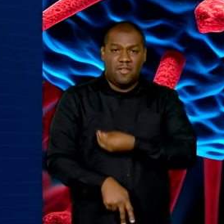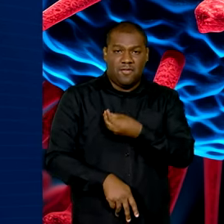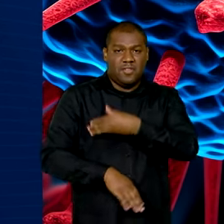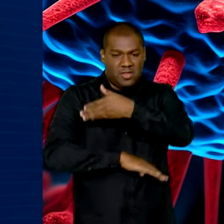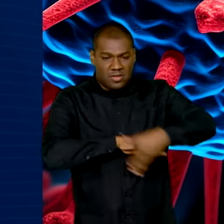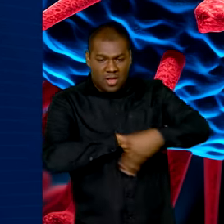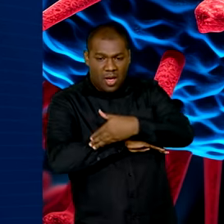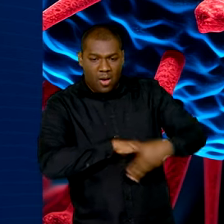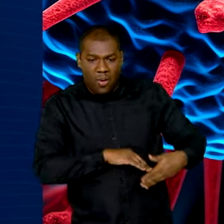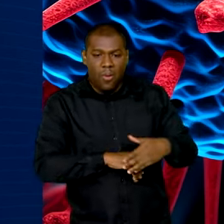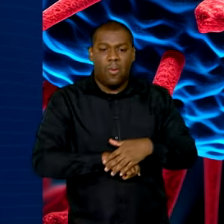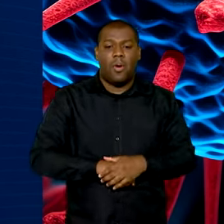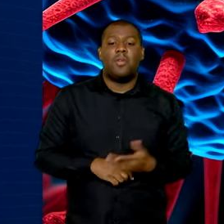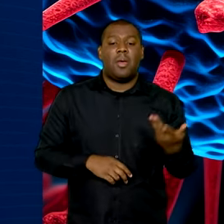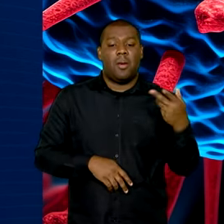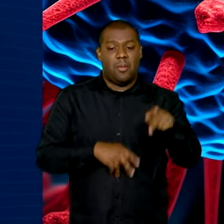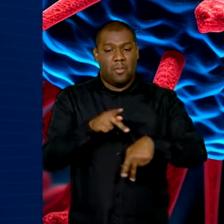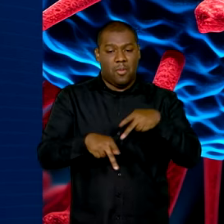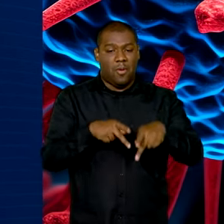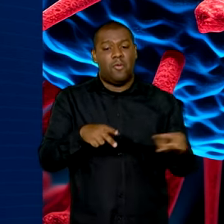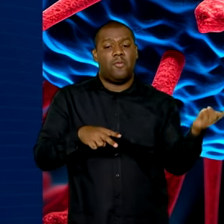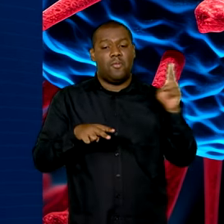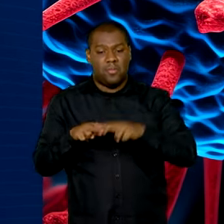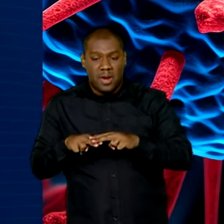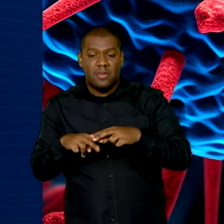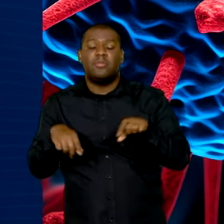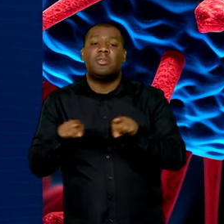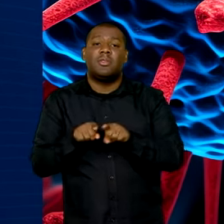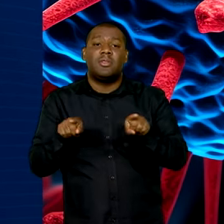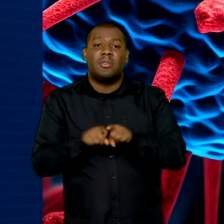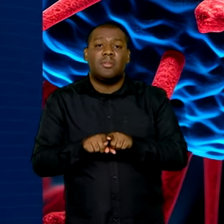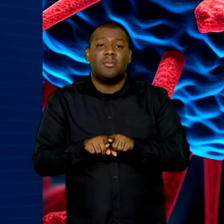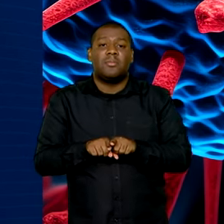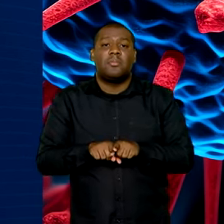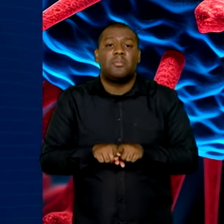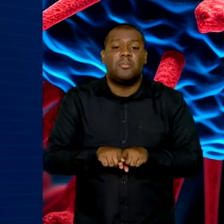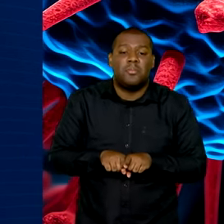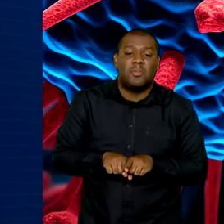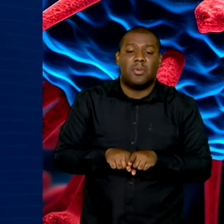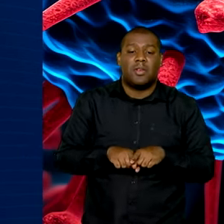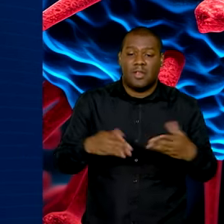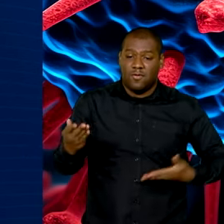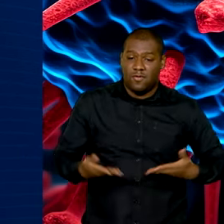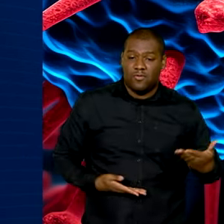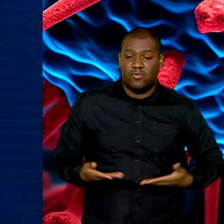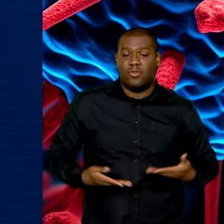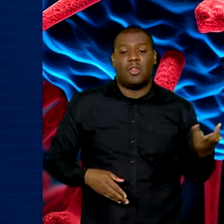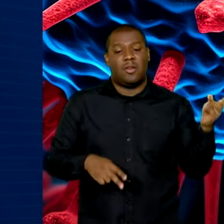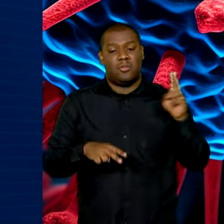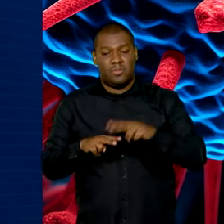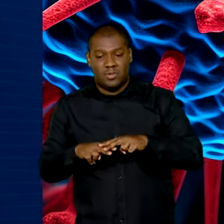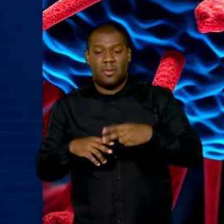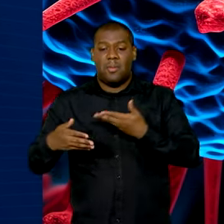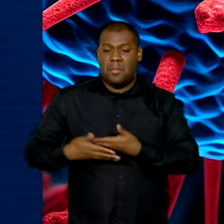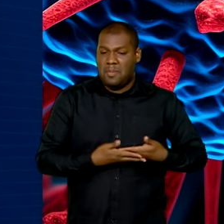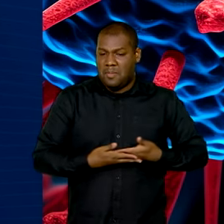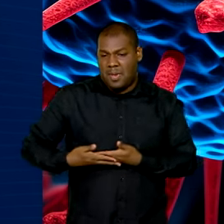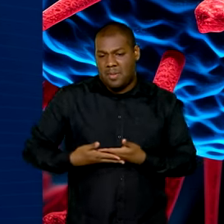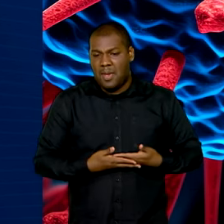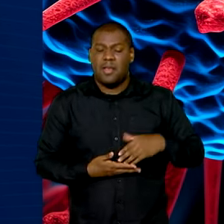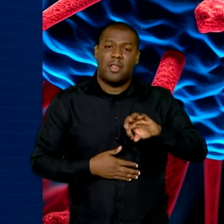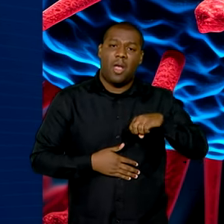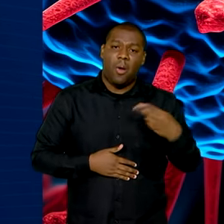privada de liberdade e os funcionários do sistema carcerário. Os bebês ou adultos que